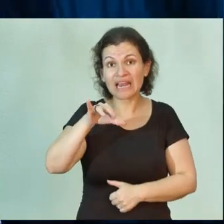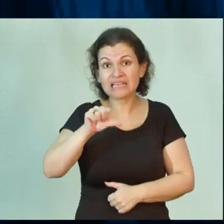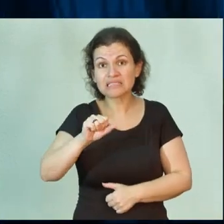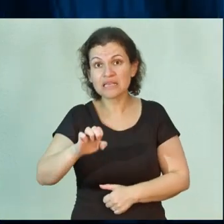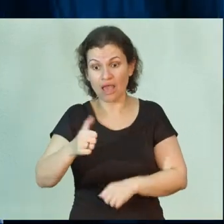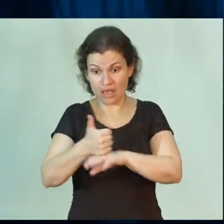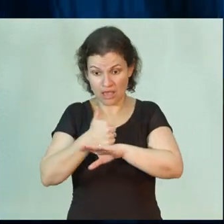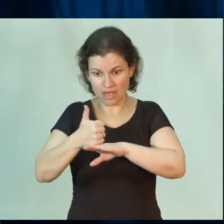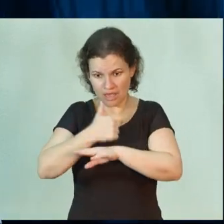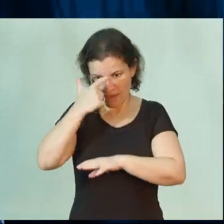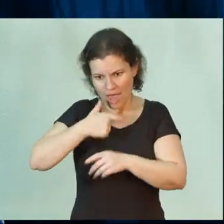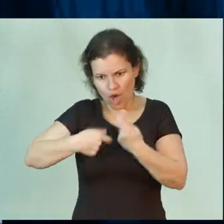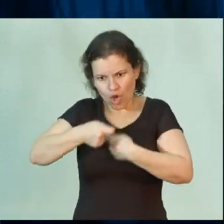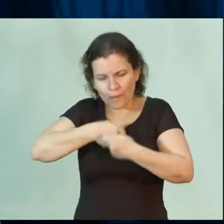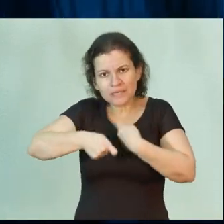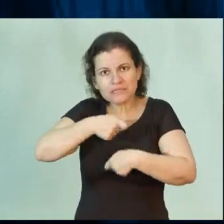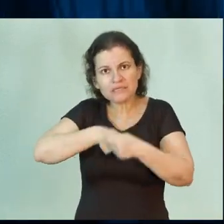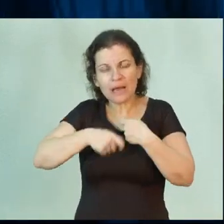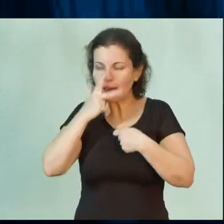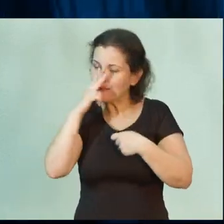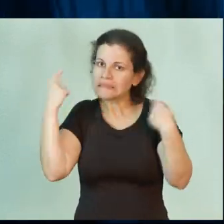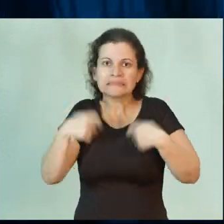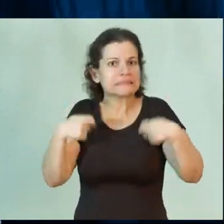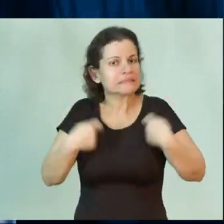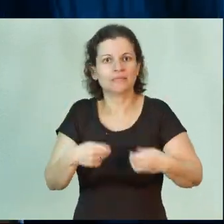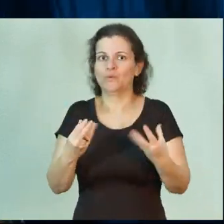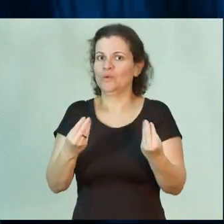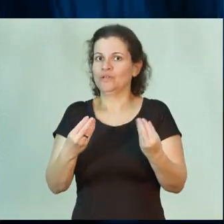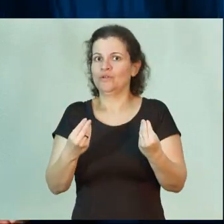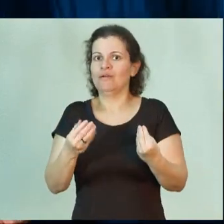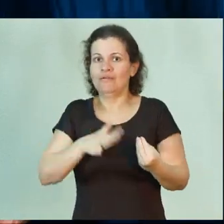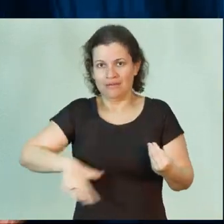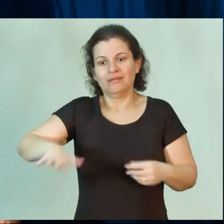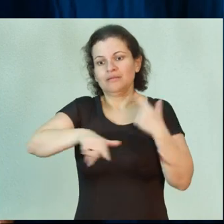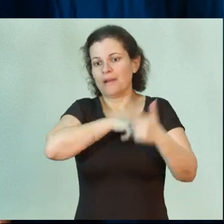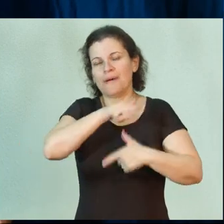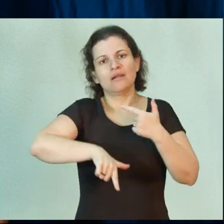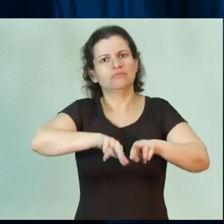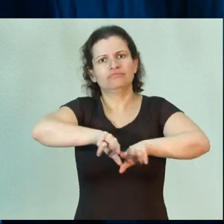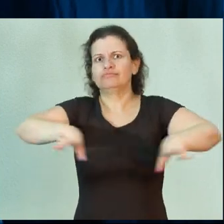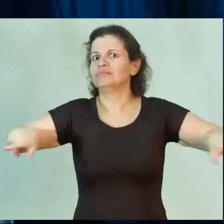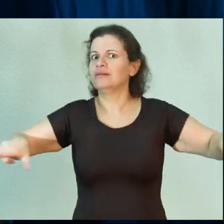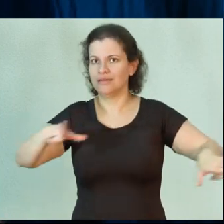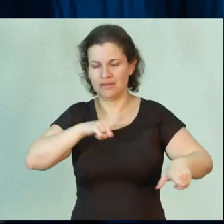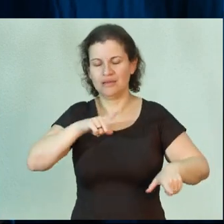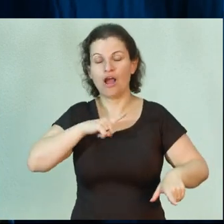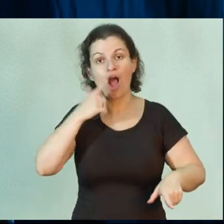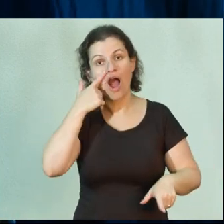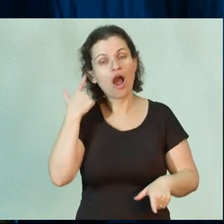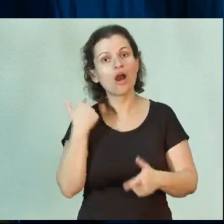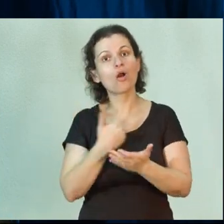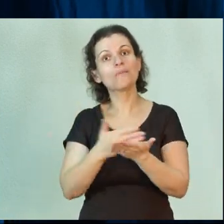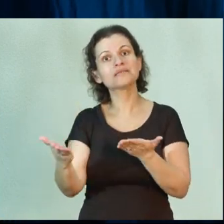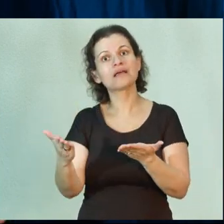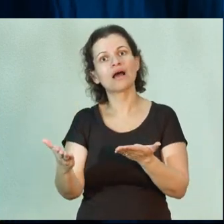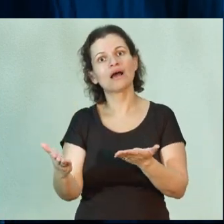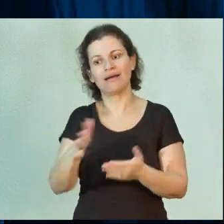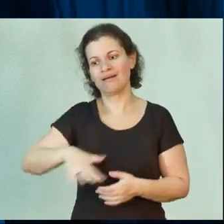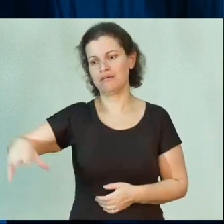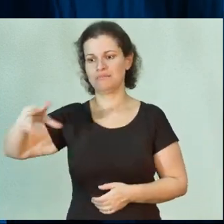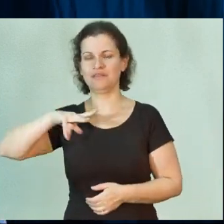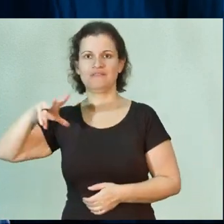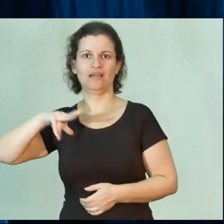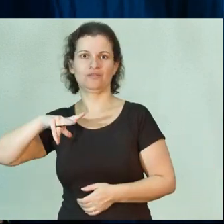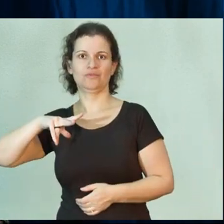profissional, economista, é muito demandado. E o campo de trabalho é muito vasto. Vamos começar pelo setor privado.